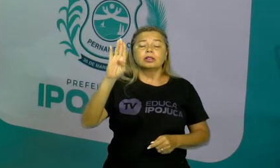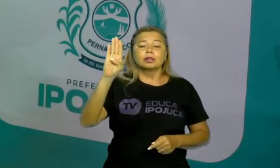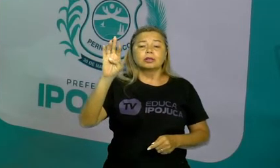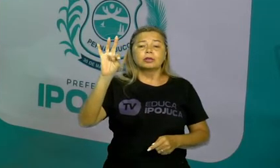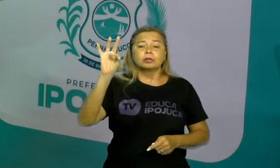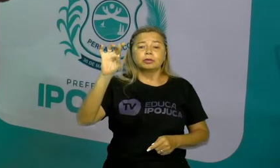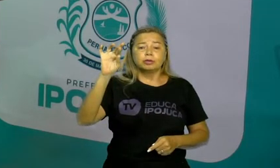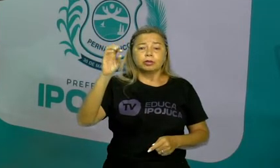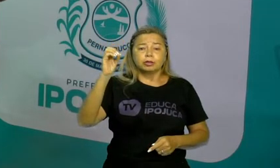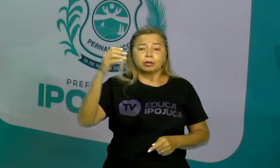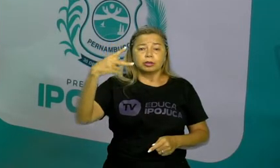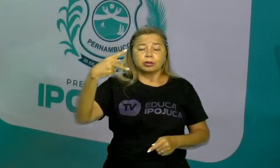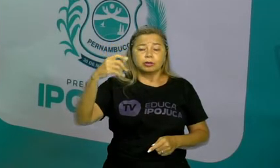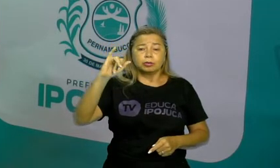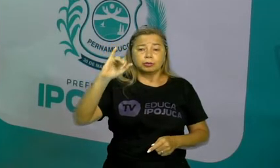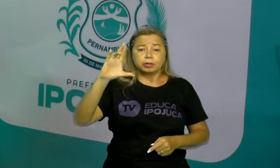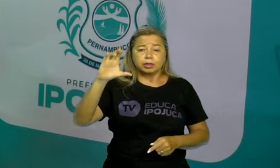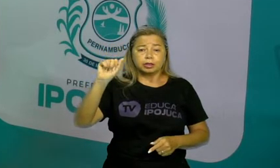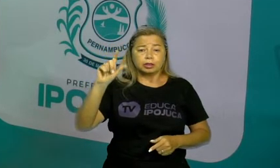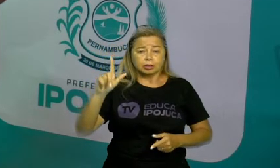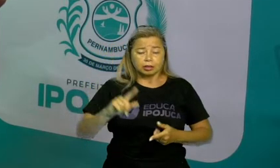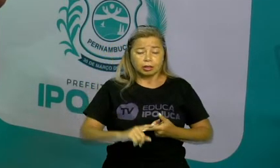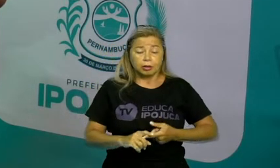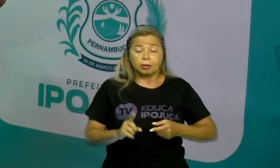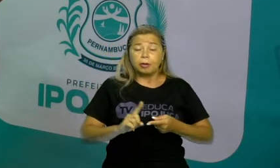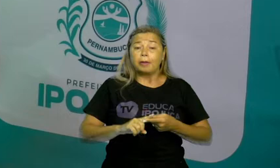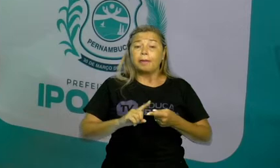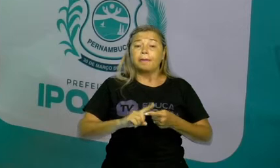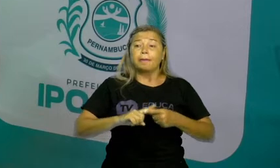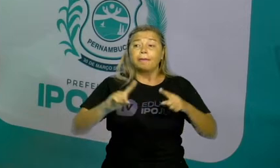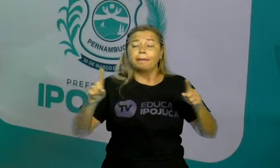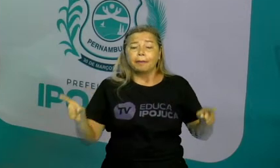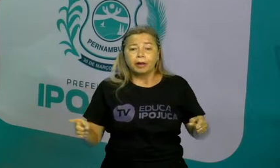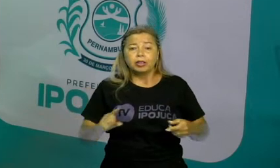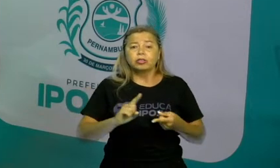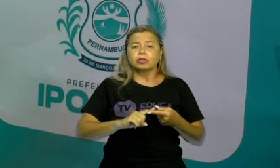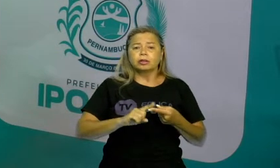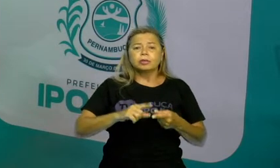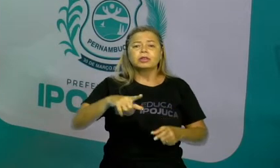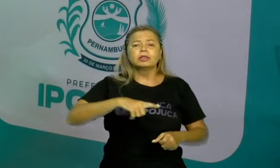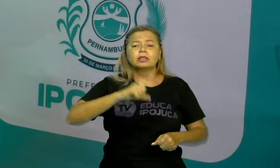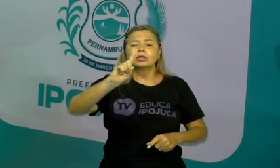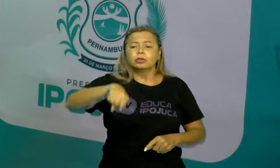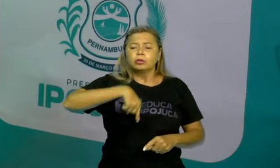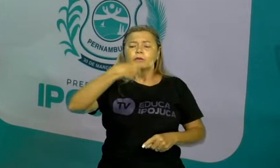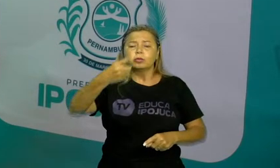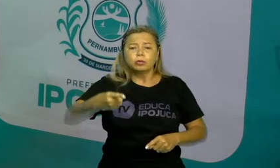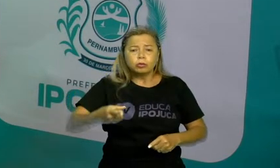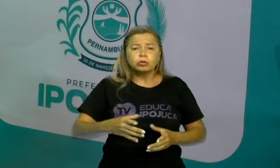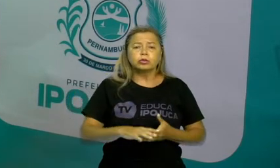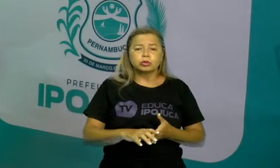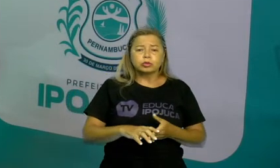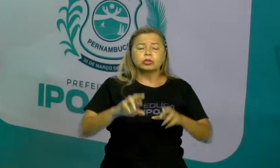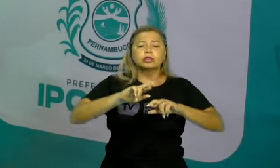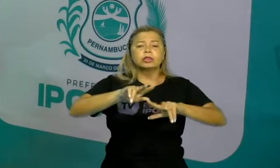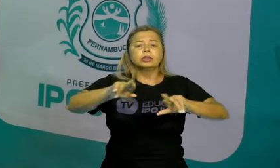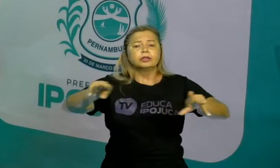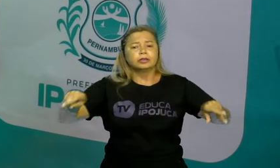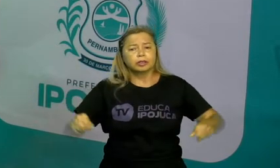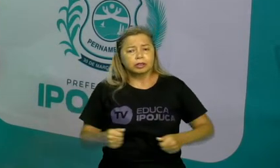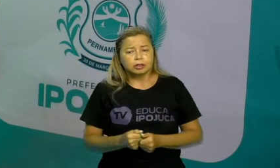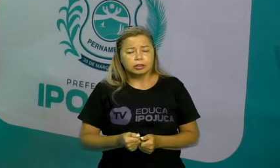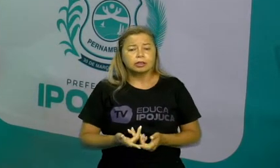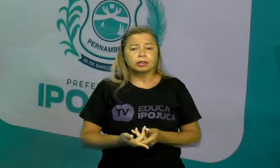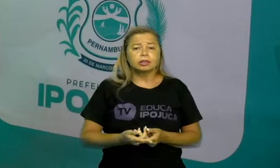vegetação que ele tem, de acordo com a sua posição geográfica. Certo? Então a gente vai encontrar no Brasil outros tipos de